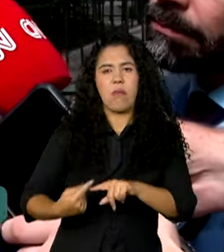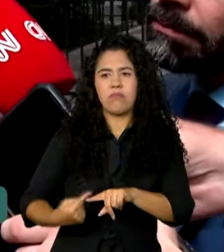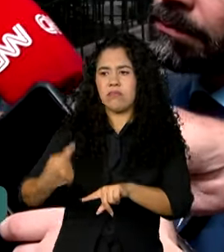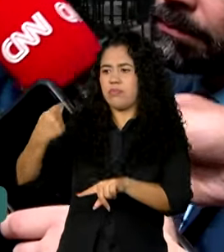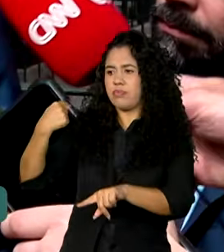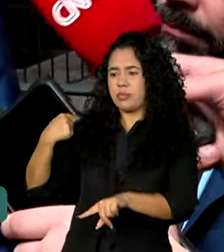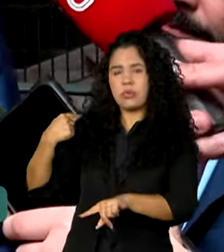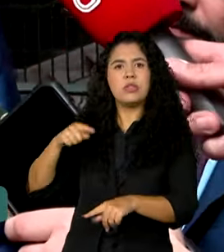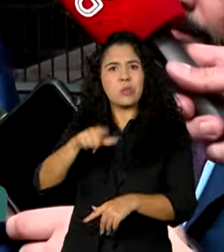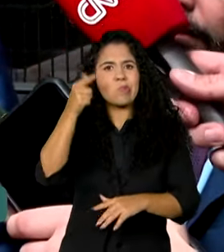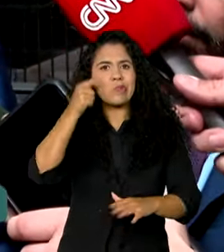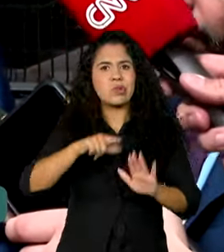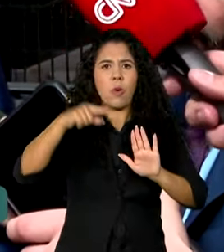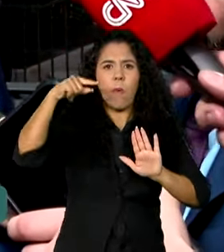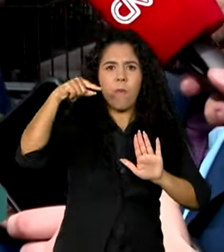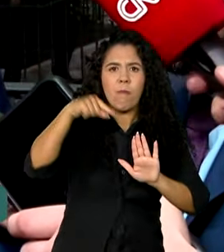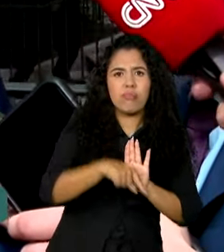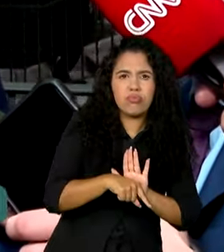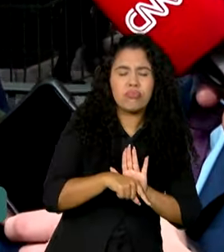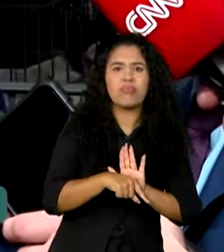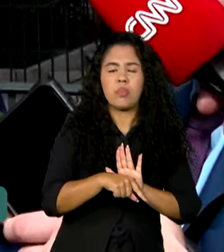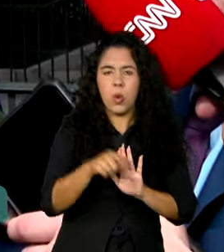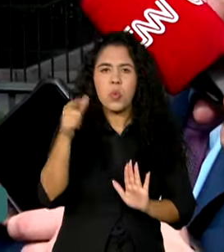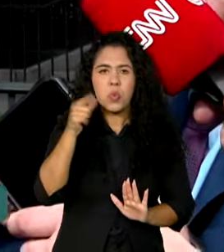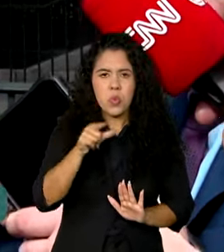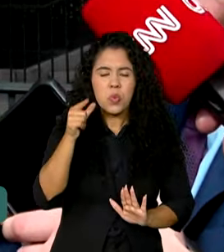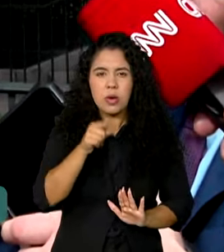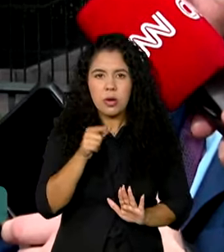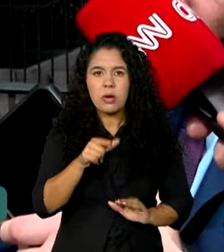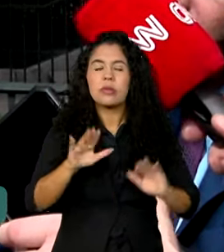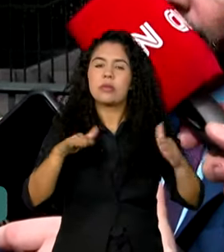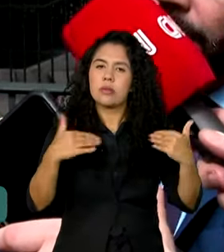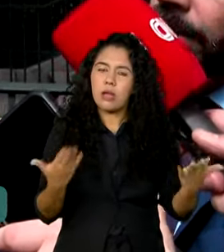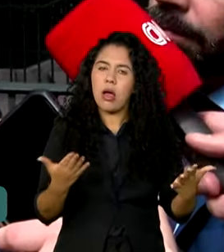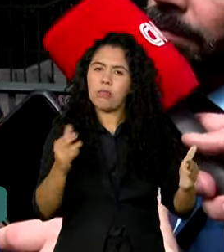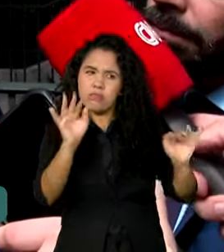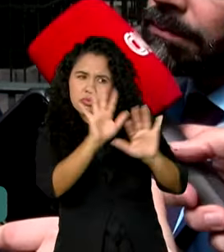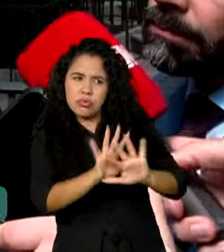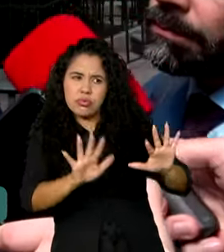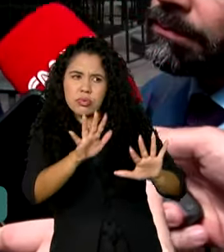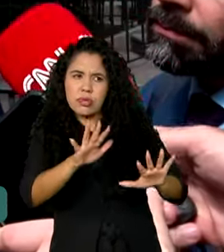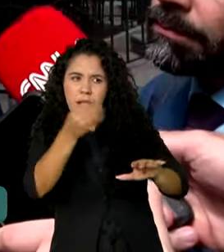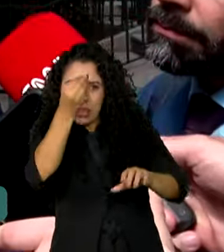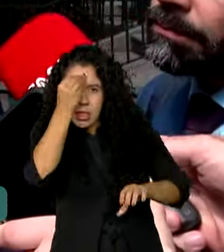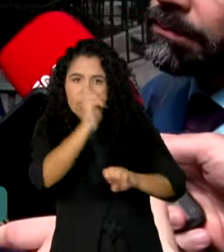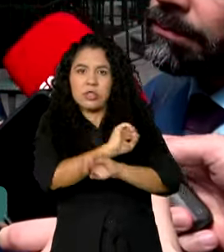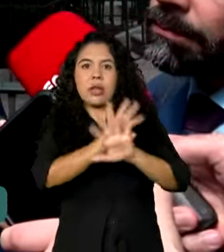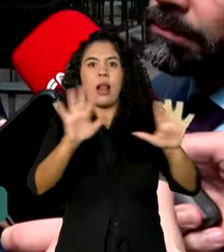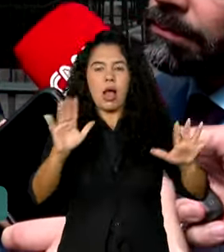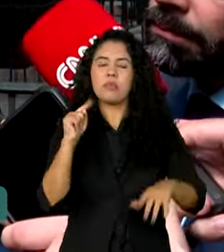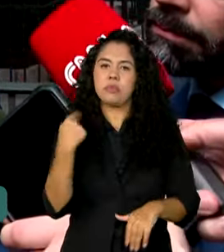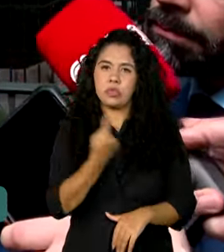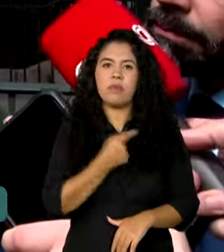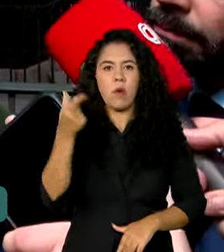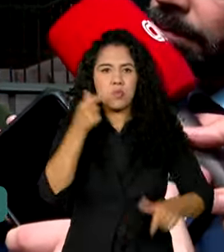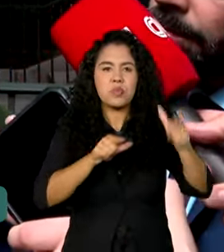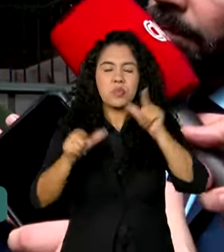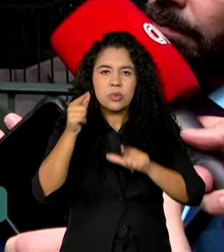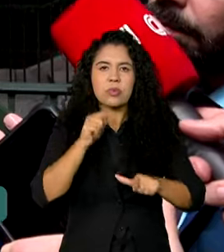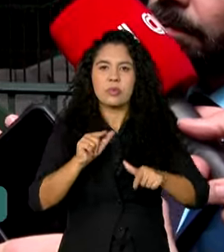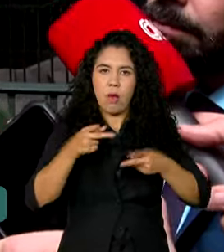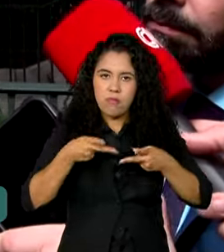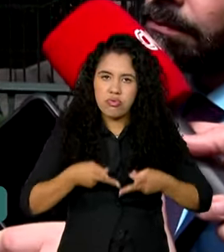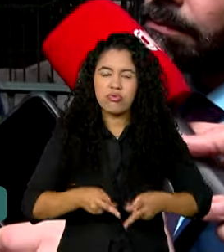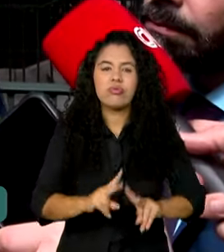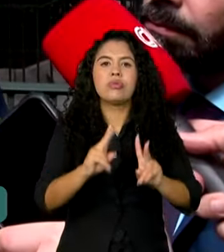mesmo com o repique do câmbio. Então, nós entendemos que nós vamos continuar tendo sucessivamente